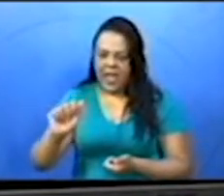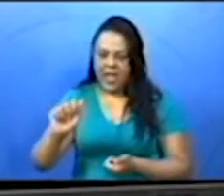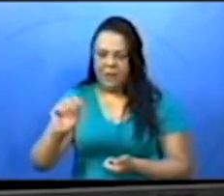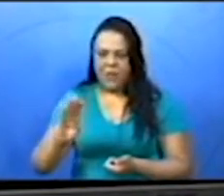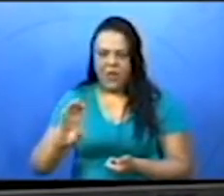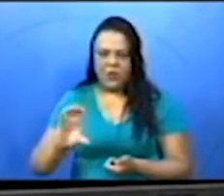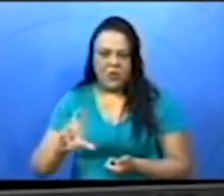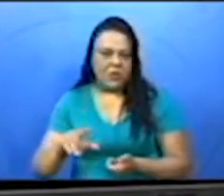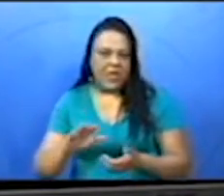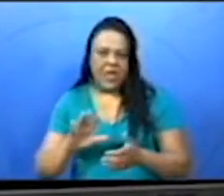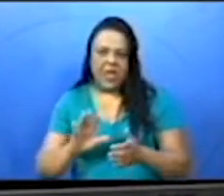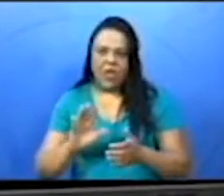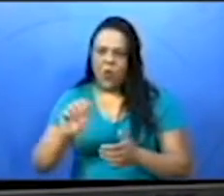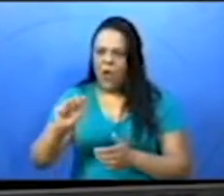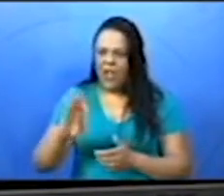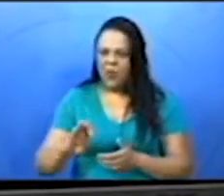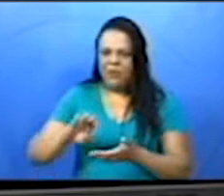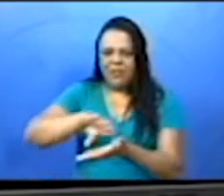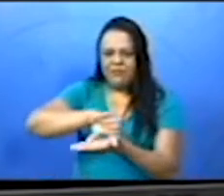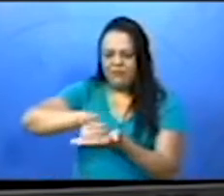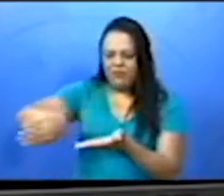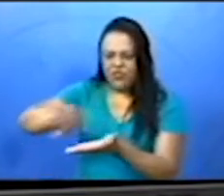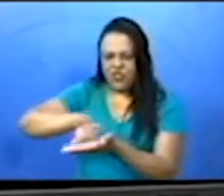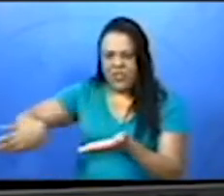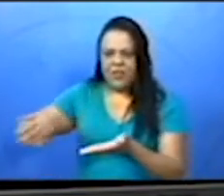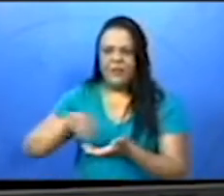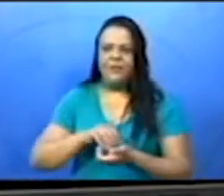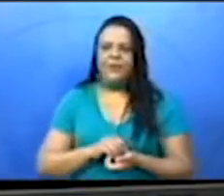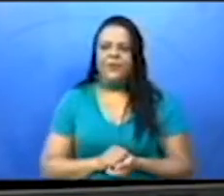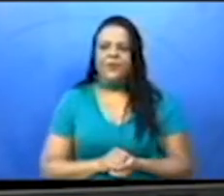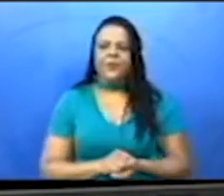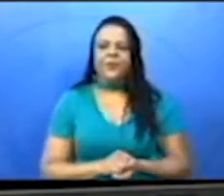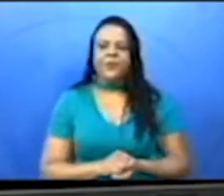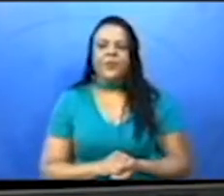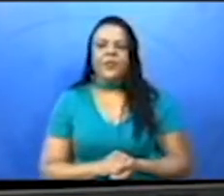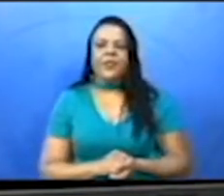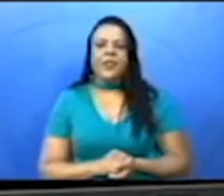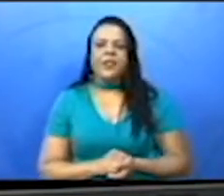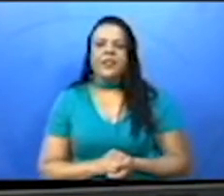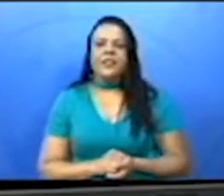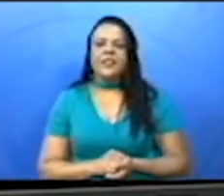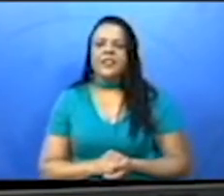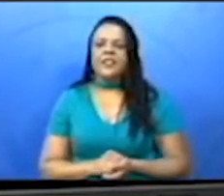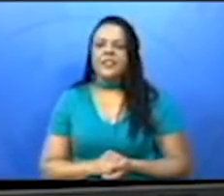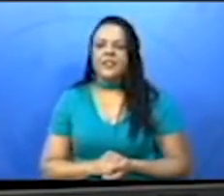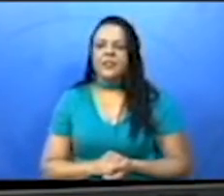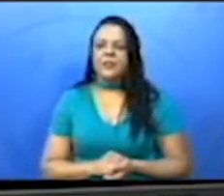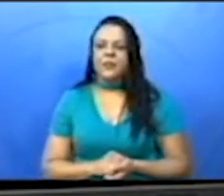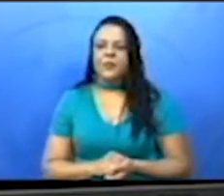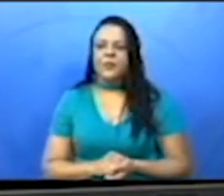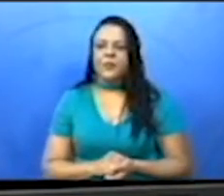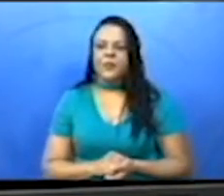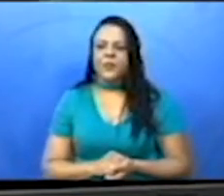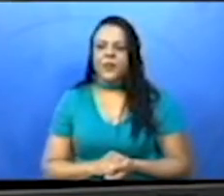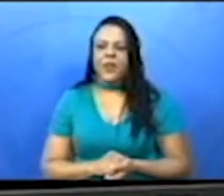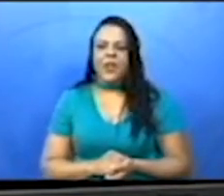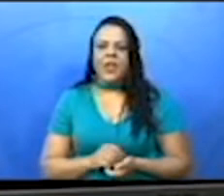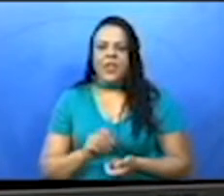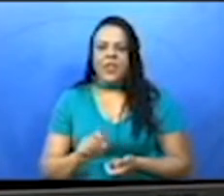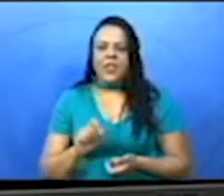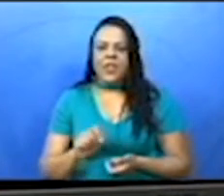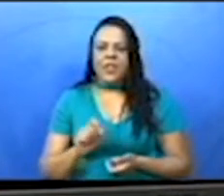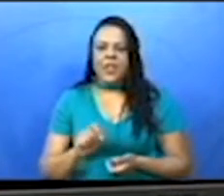questão, que já é múltipla escolha. Então, vamos lá? Quadrilátero não